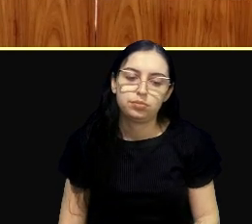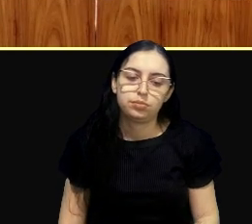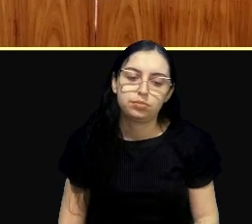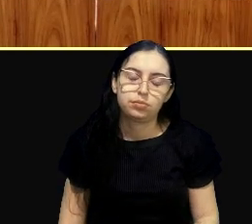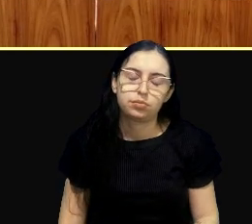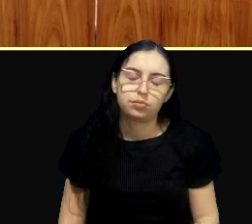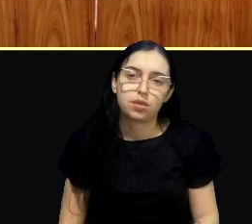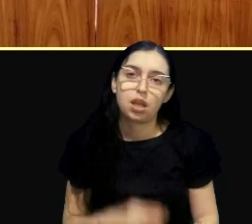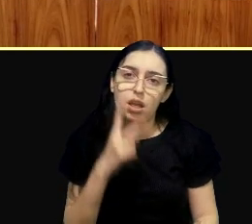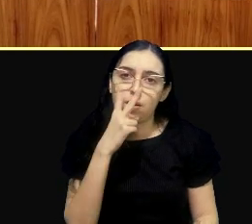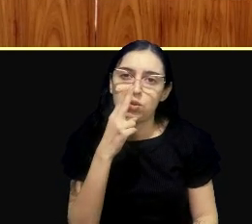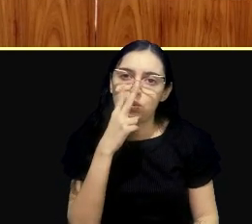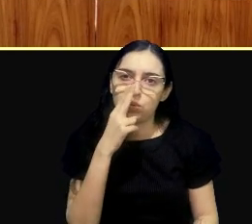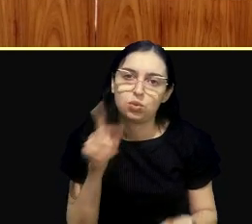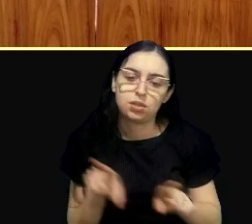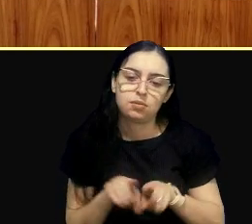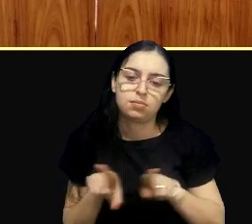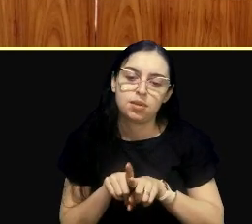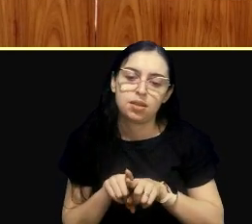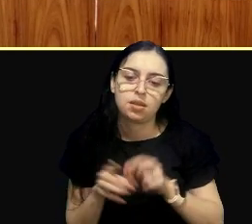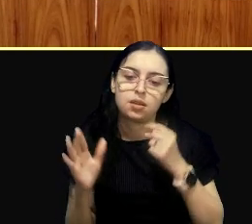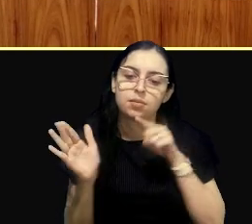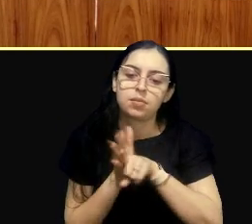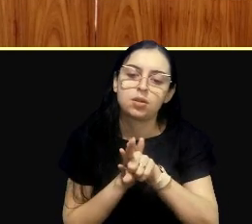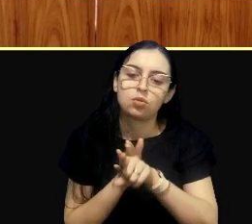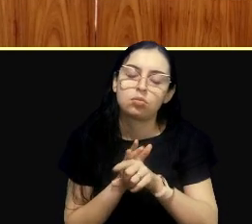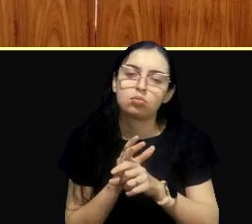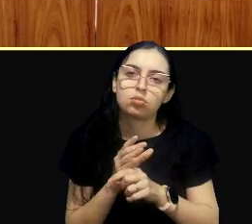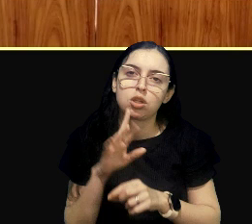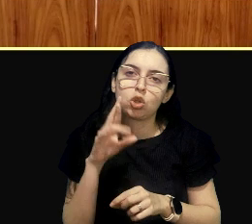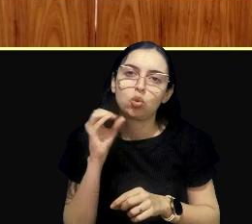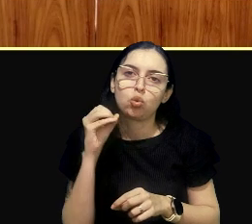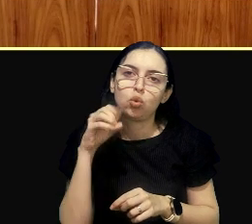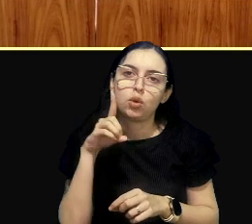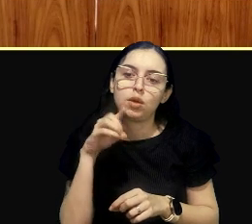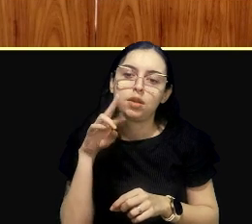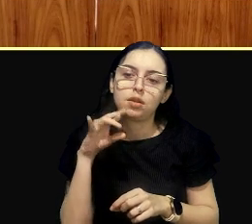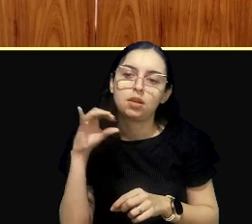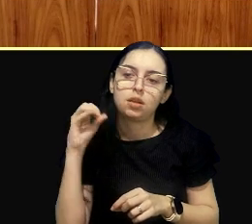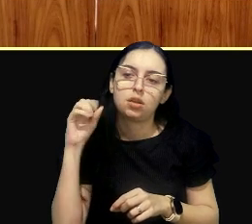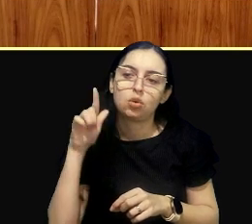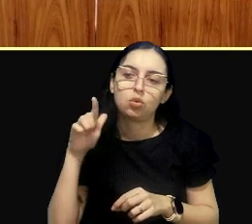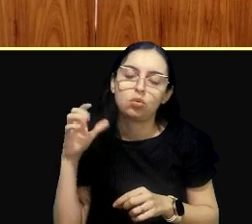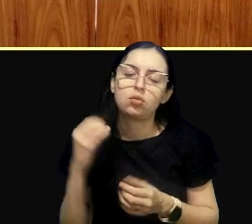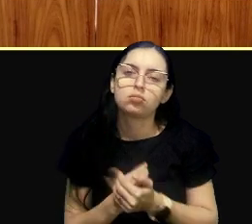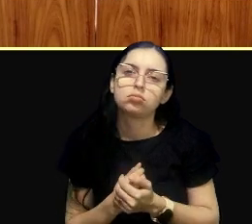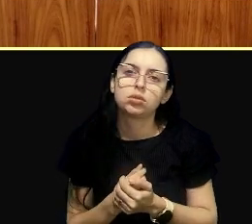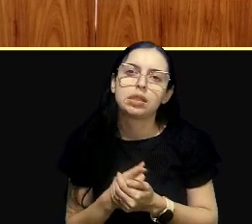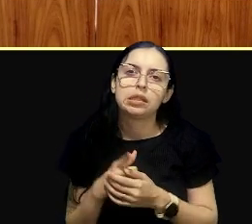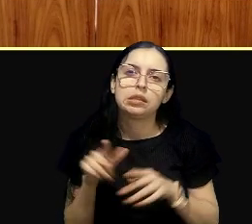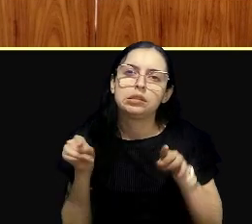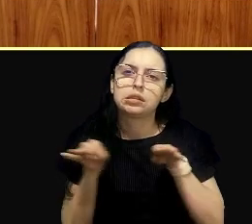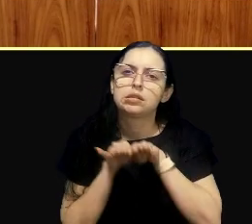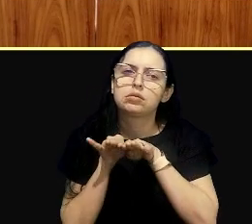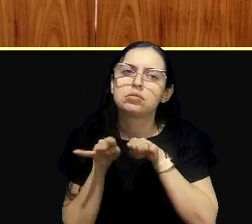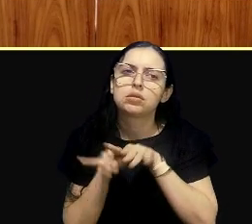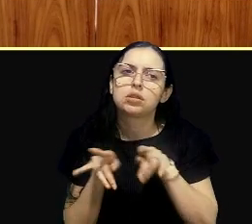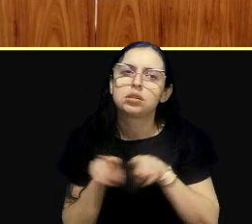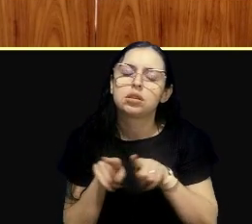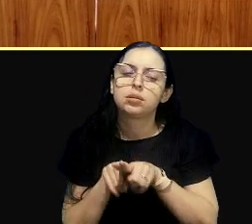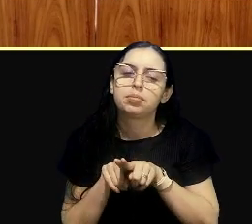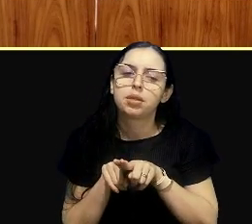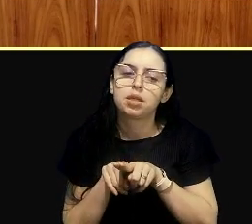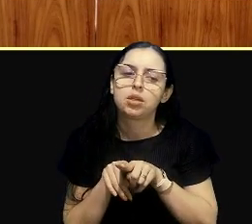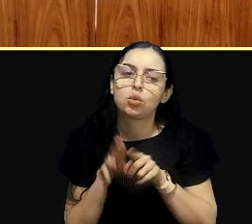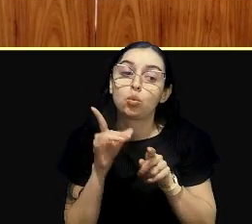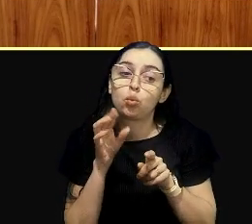Eu acho que também essa pergunta do Rodrigo também tem a ver, eu fiquei pensando também nisso, também com se os